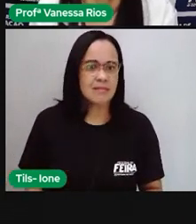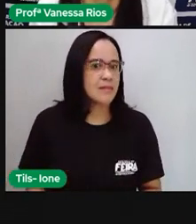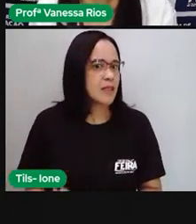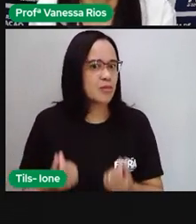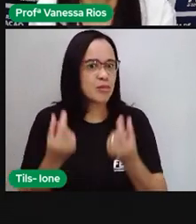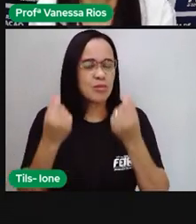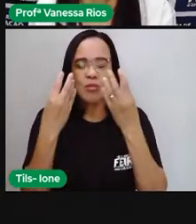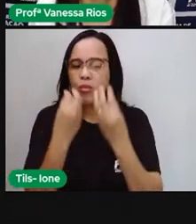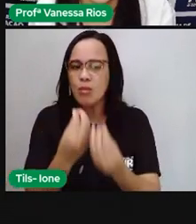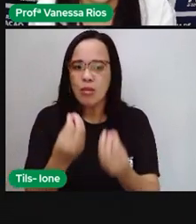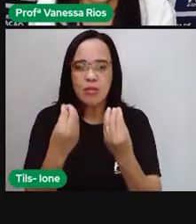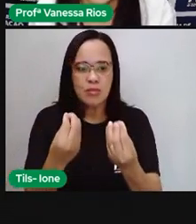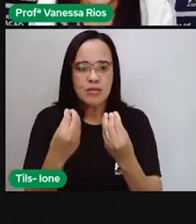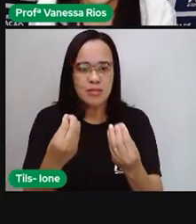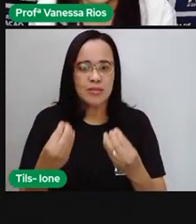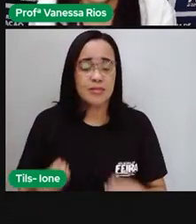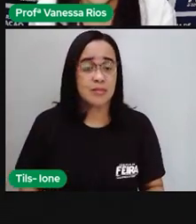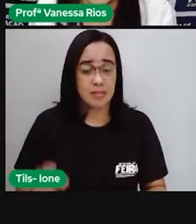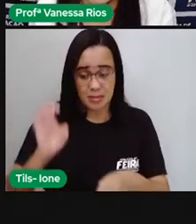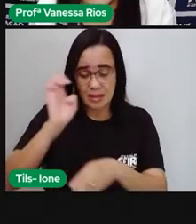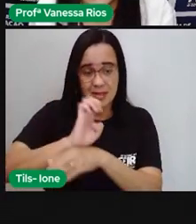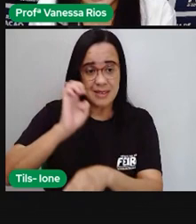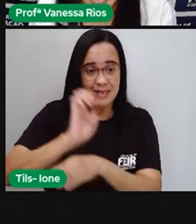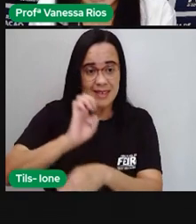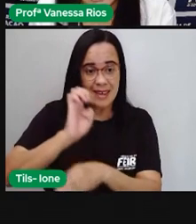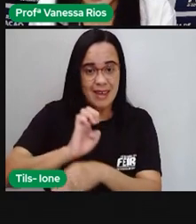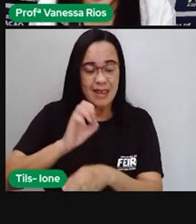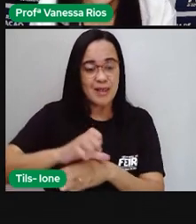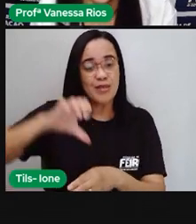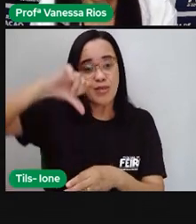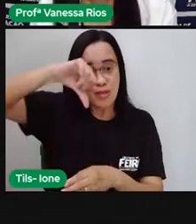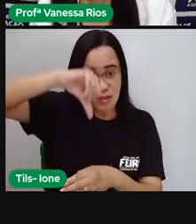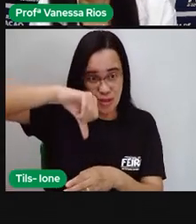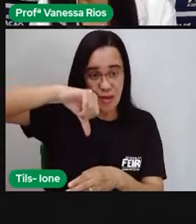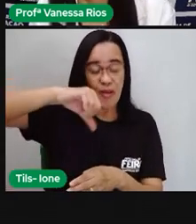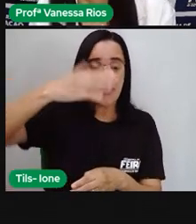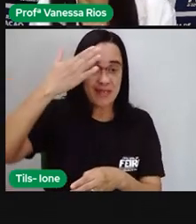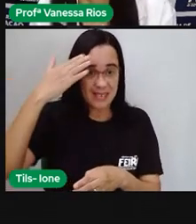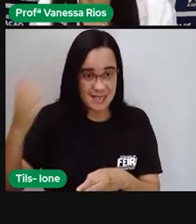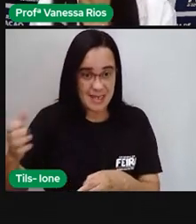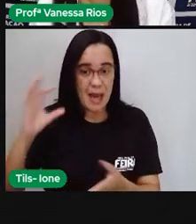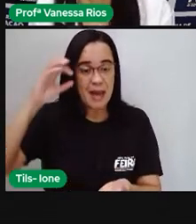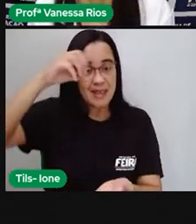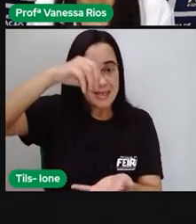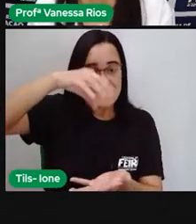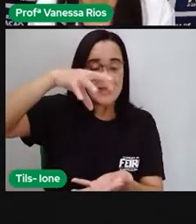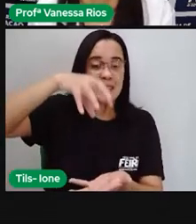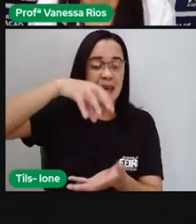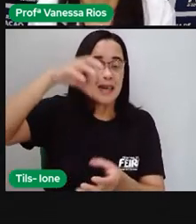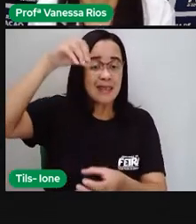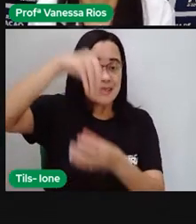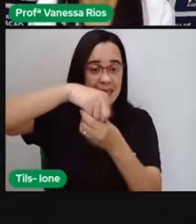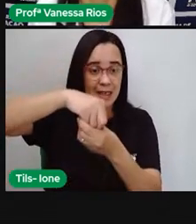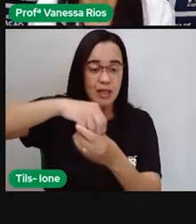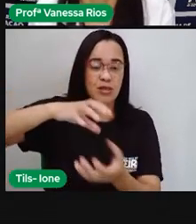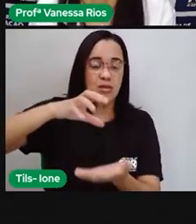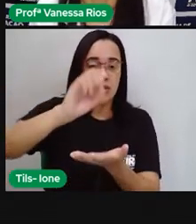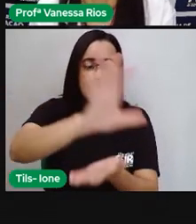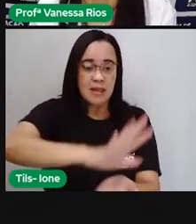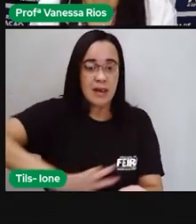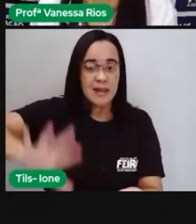E entre todos os estados, aí são nove estados, né, compondo a região nordeste. Percebemos aí